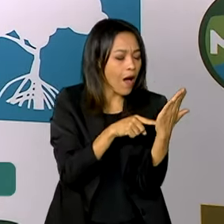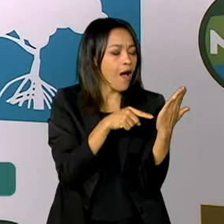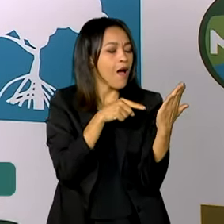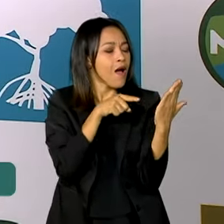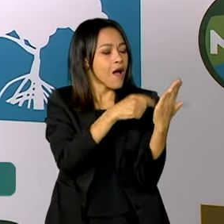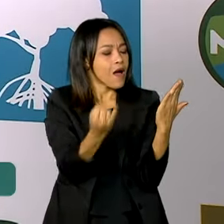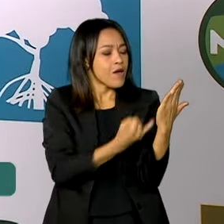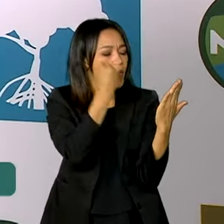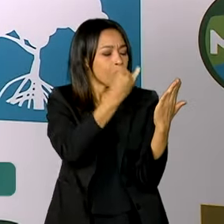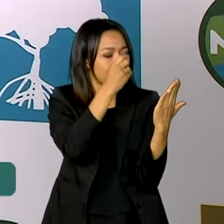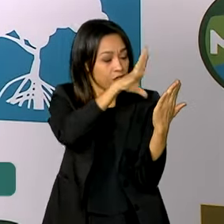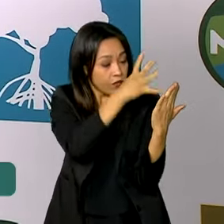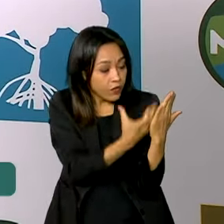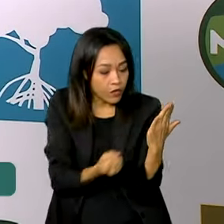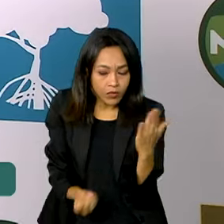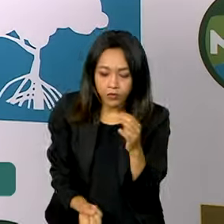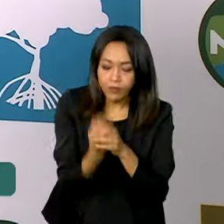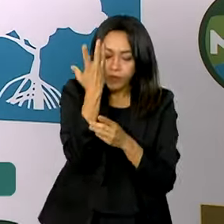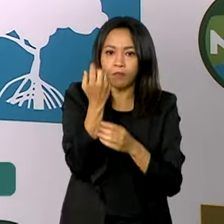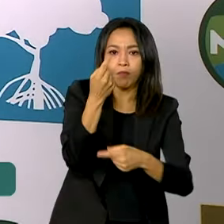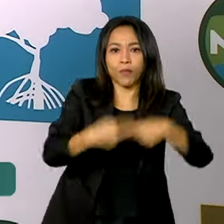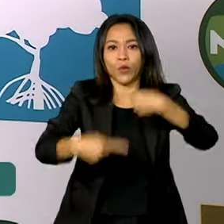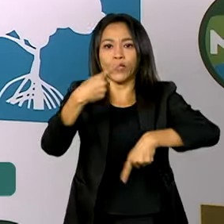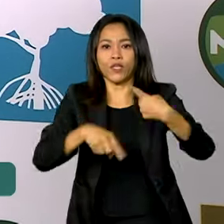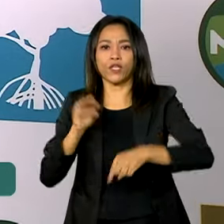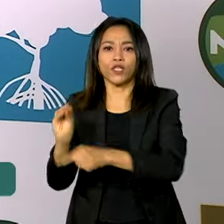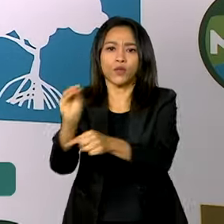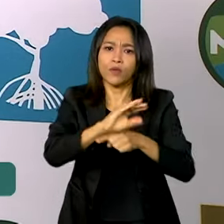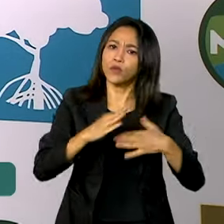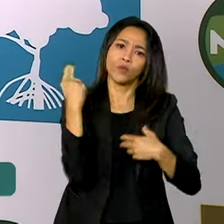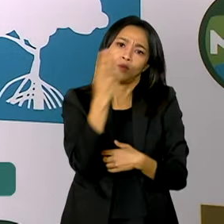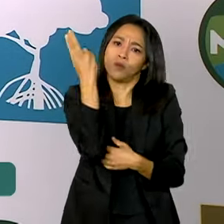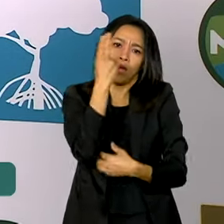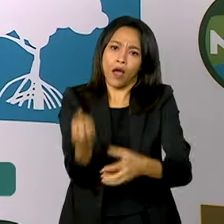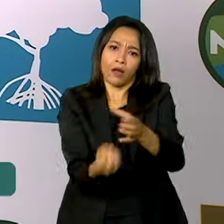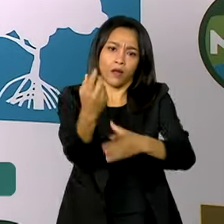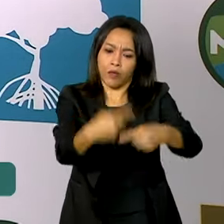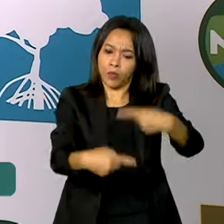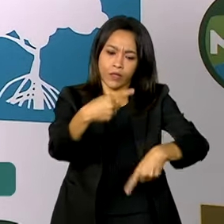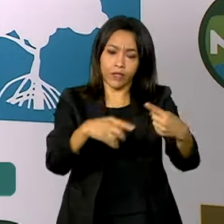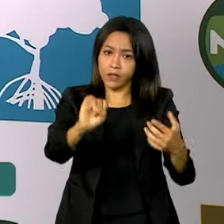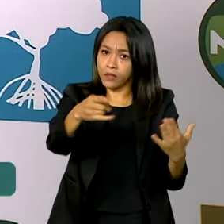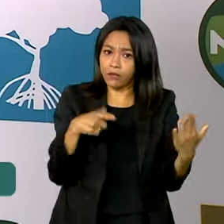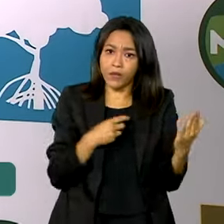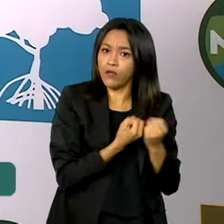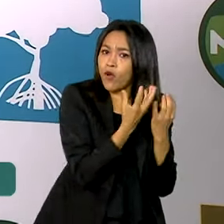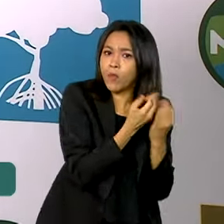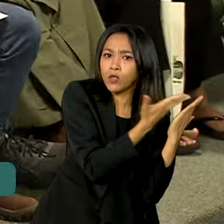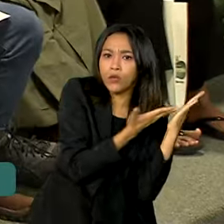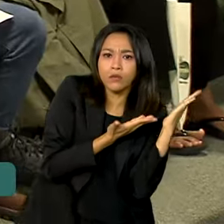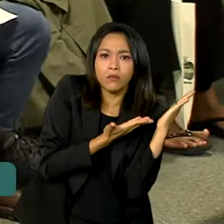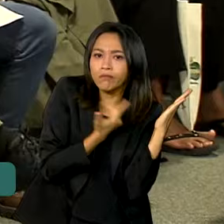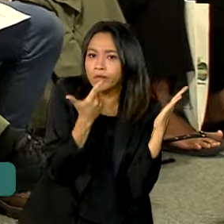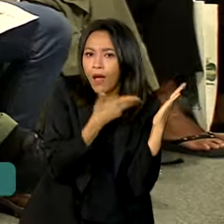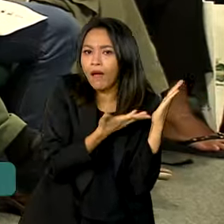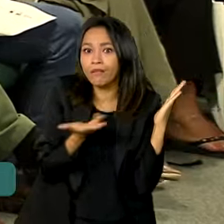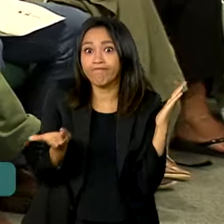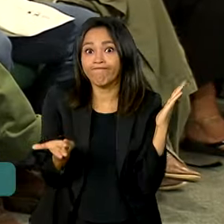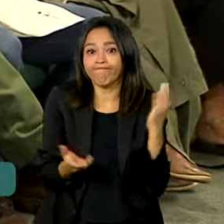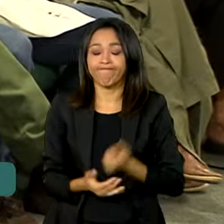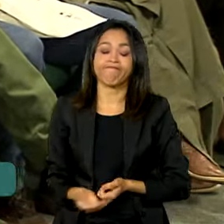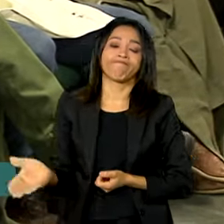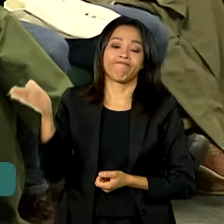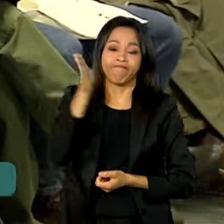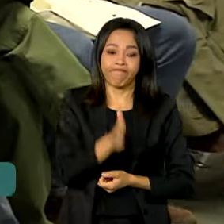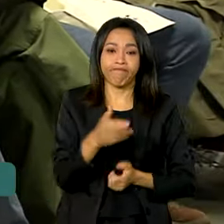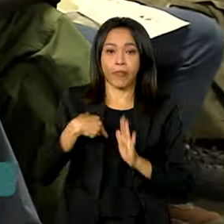poder elaborar políticas de conservação. Não tem como você fazer política pública se você não tem informações. O relatório